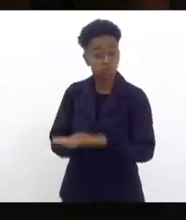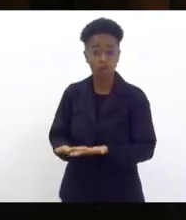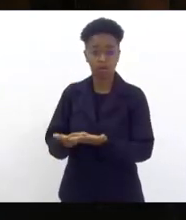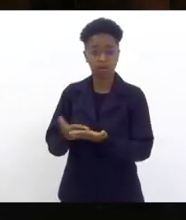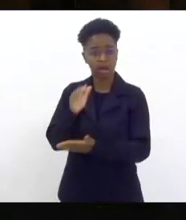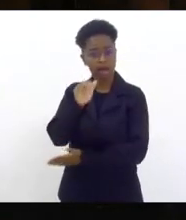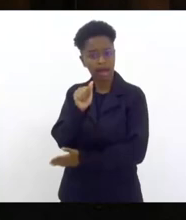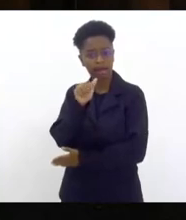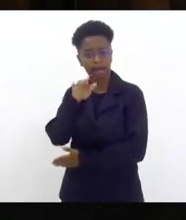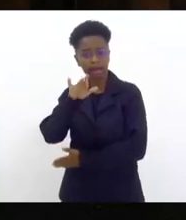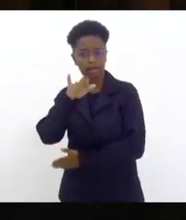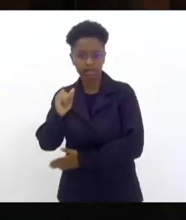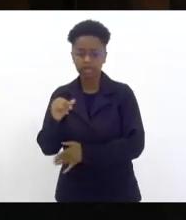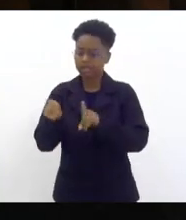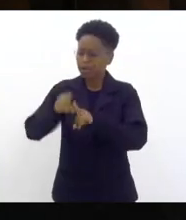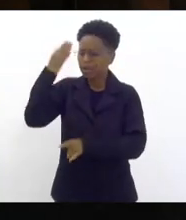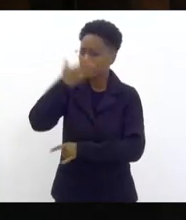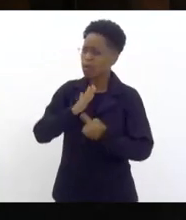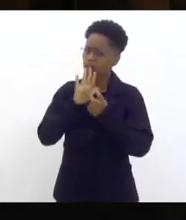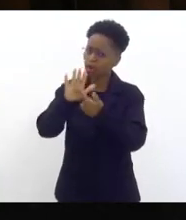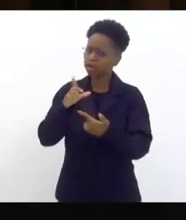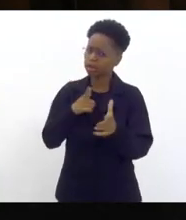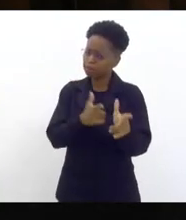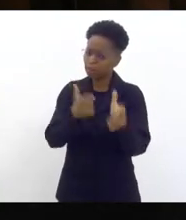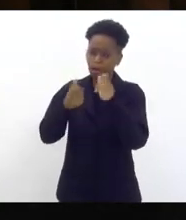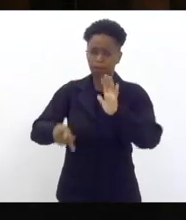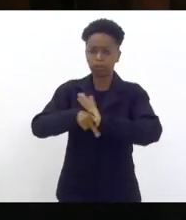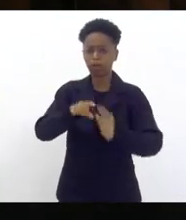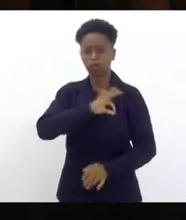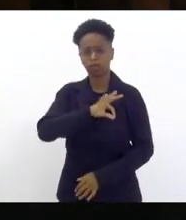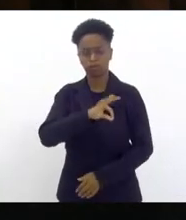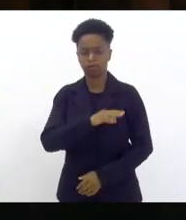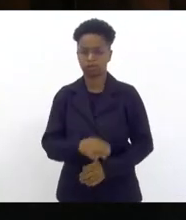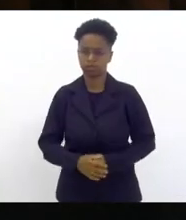Acari e comprovadamente com as balas do Estado